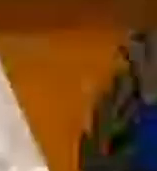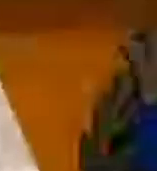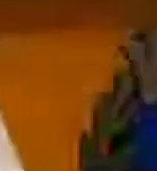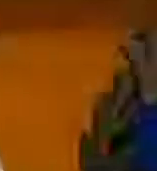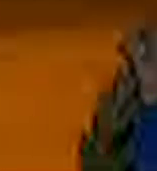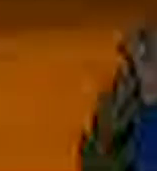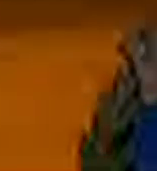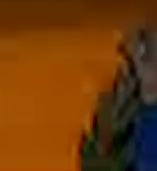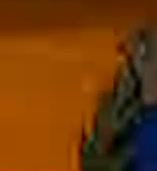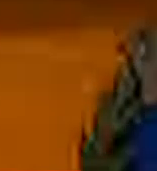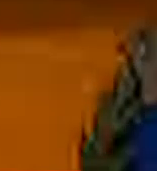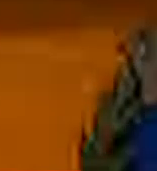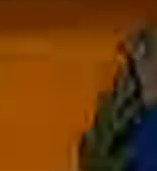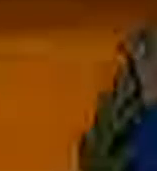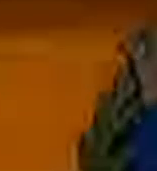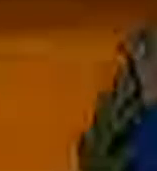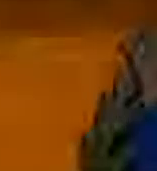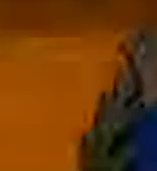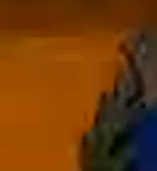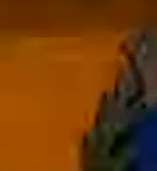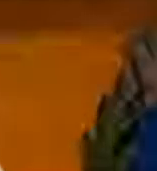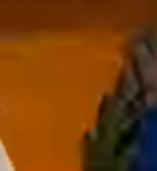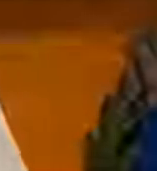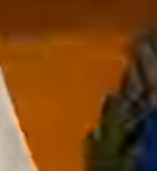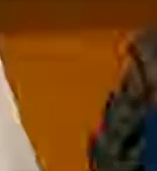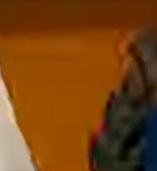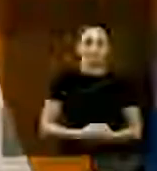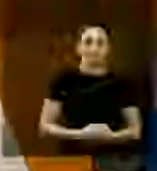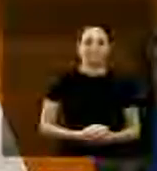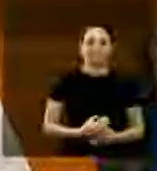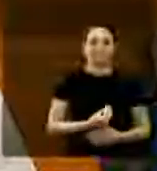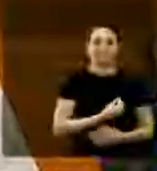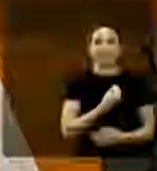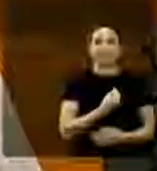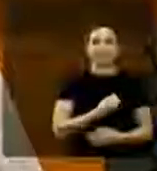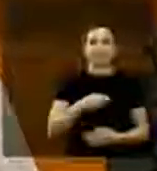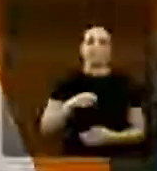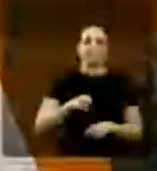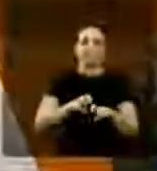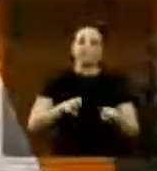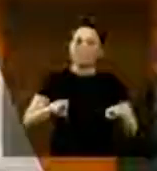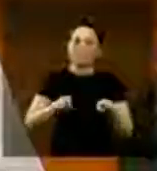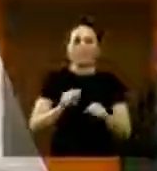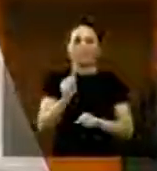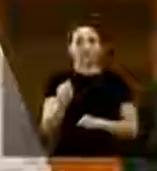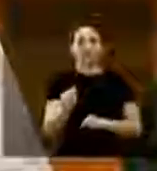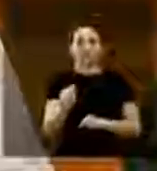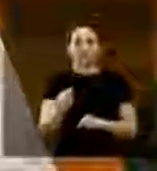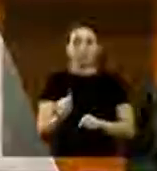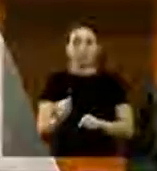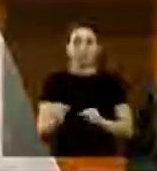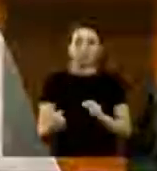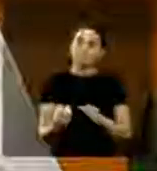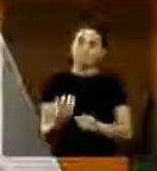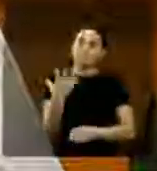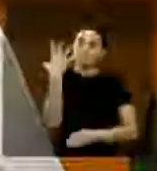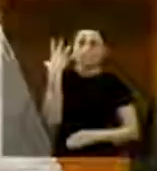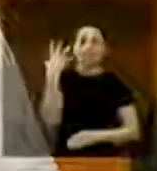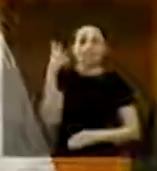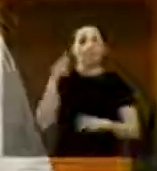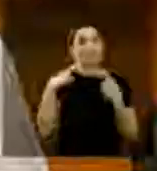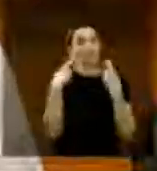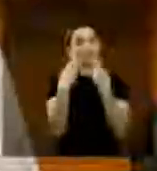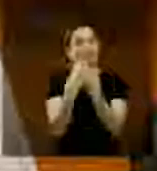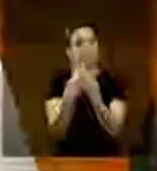Olá amigos da TV Câmara, falamos ao vivo do plenário da Câmara Municipal de Araraquara, onde será realizada mais uma sessão ordinária.